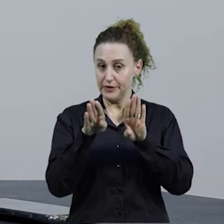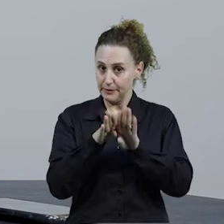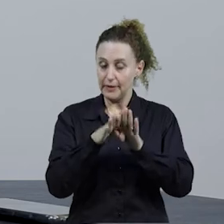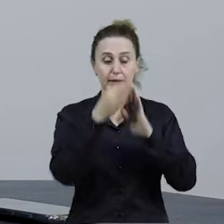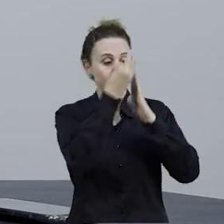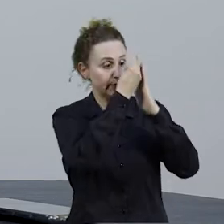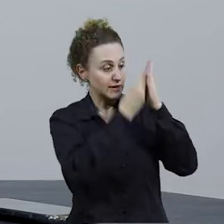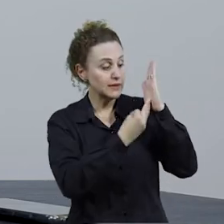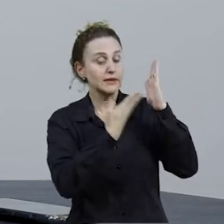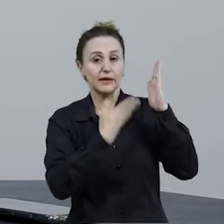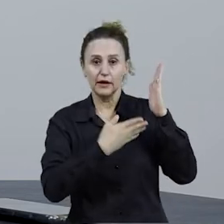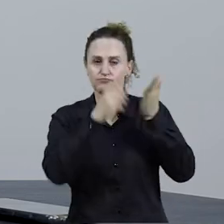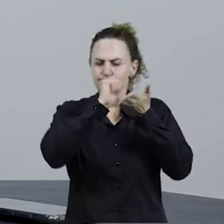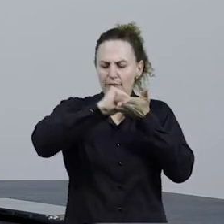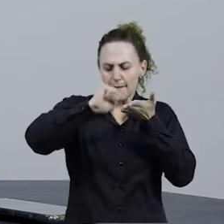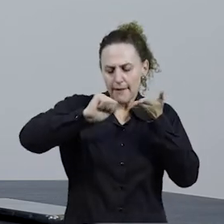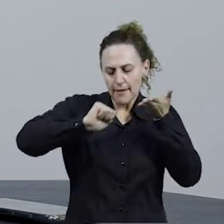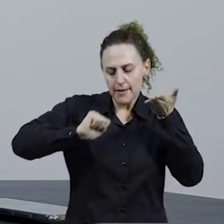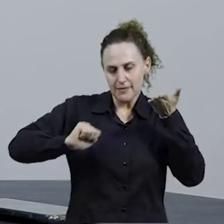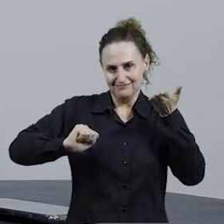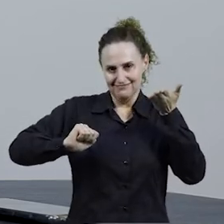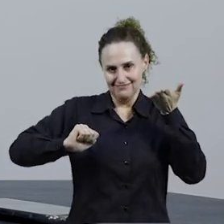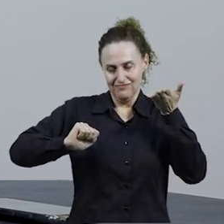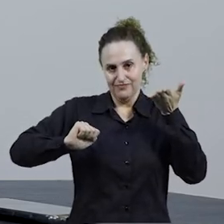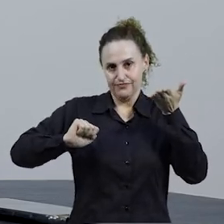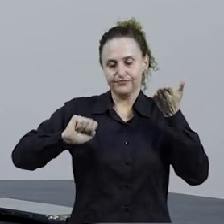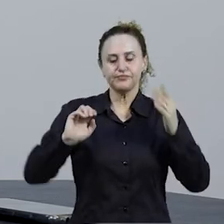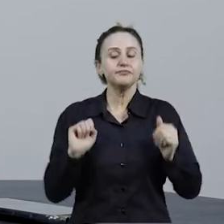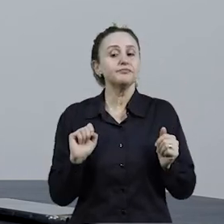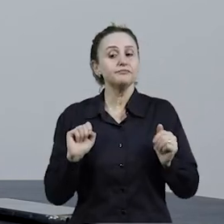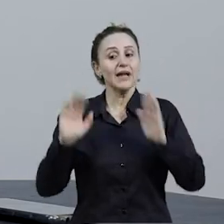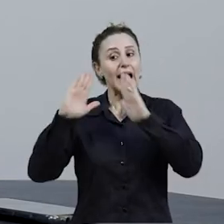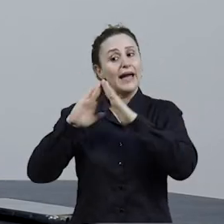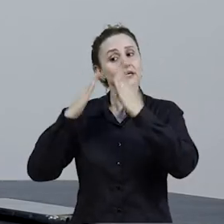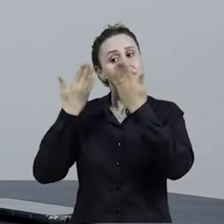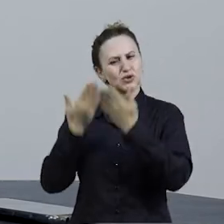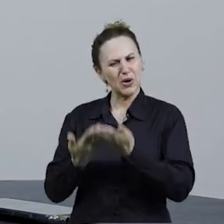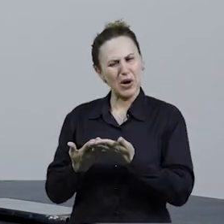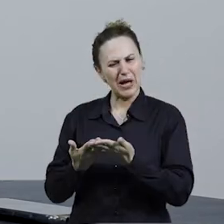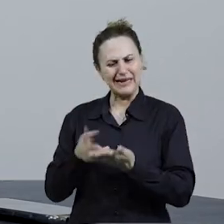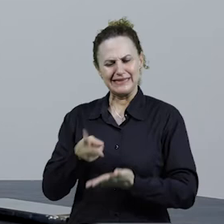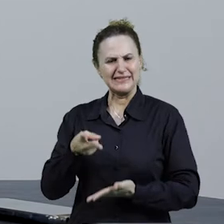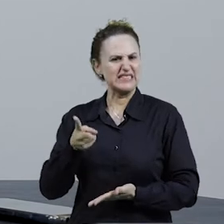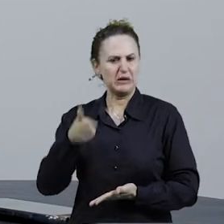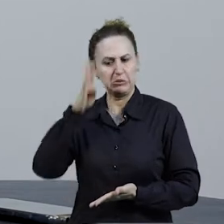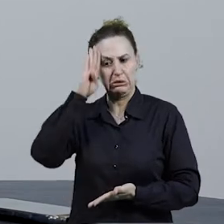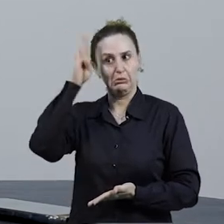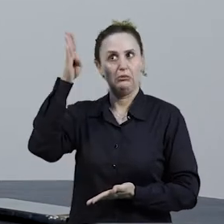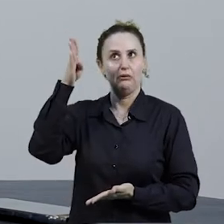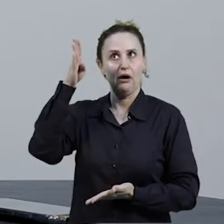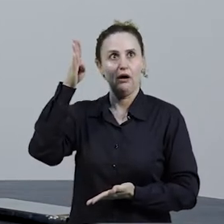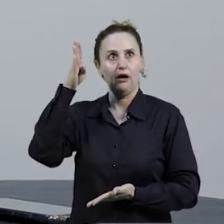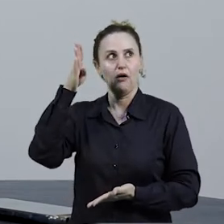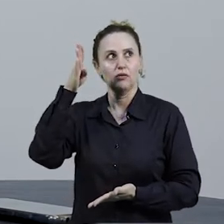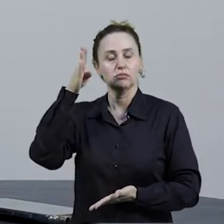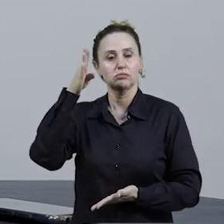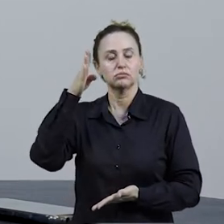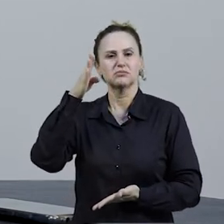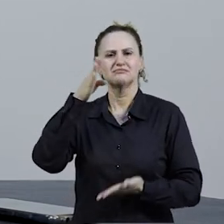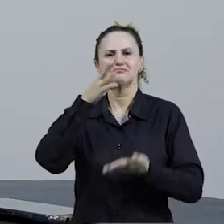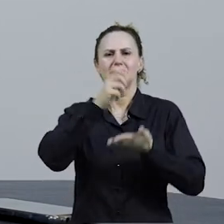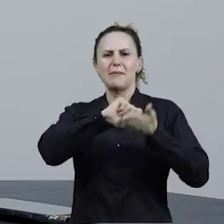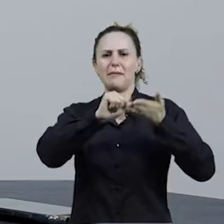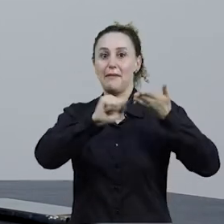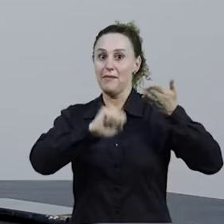Então, vejam bem. A escola sempre priorizou redação? Sempre foi produção? Então, são essas